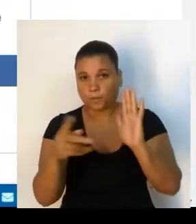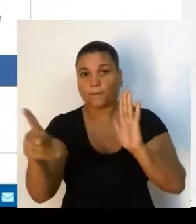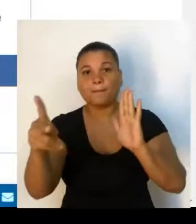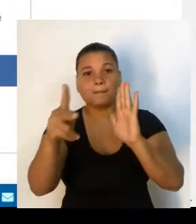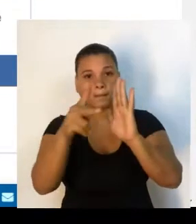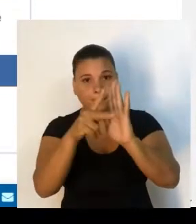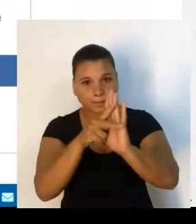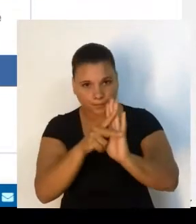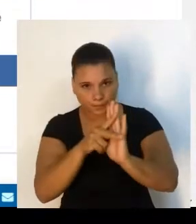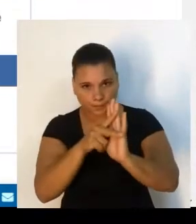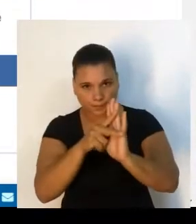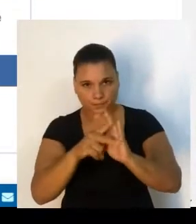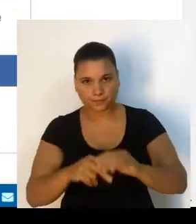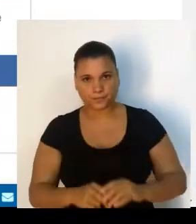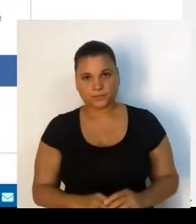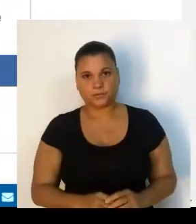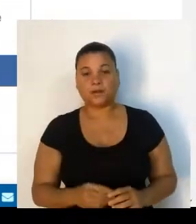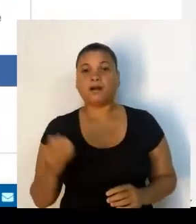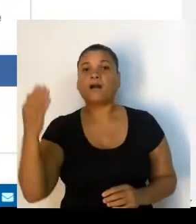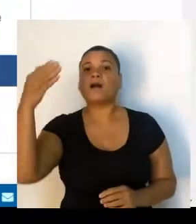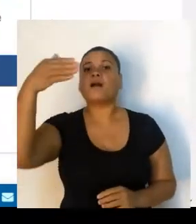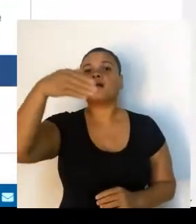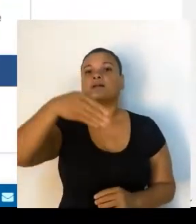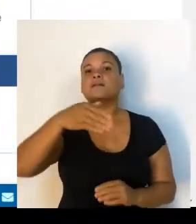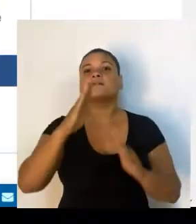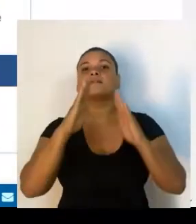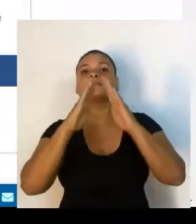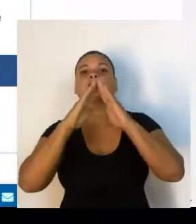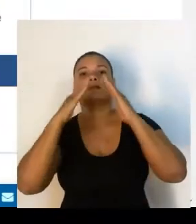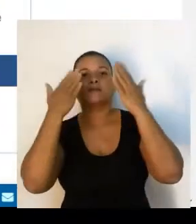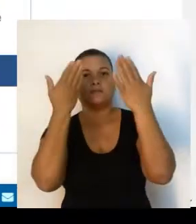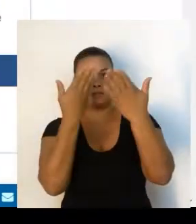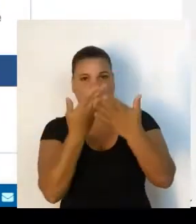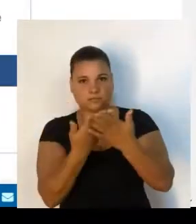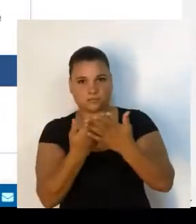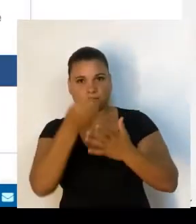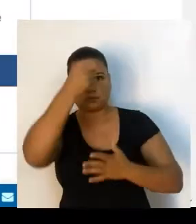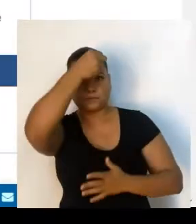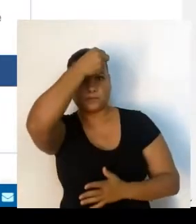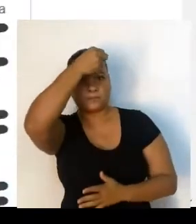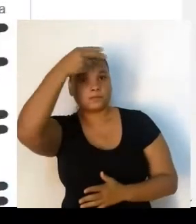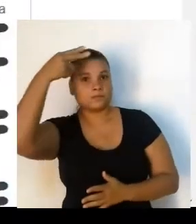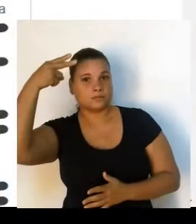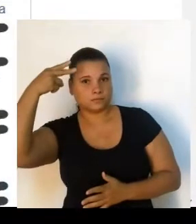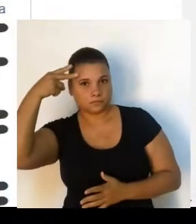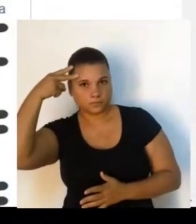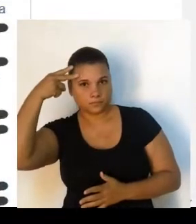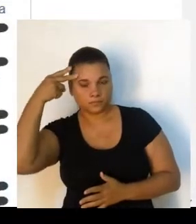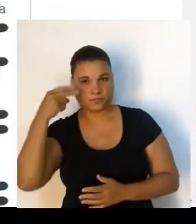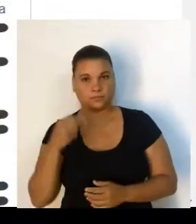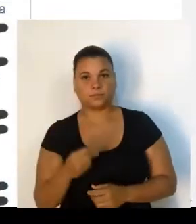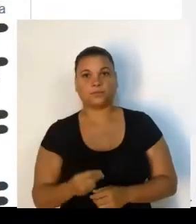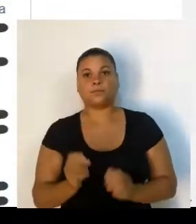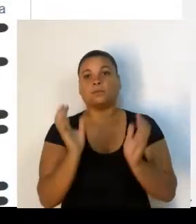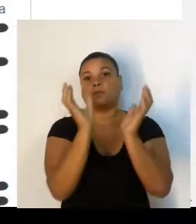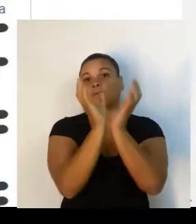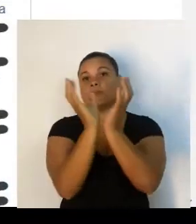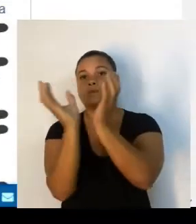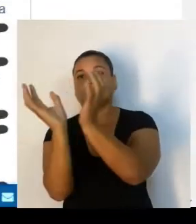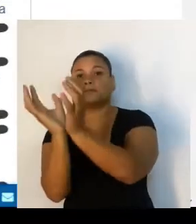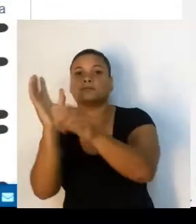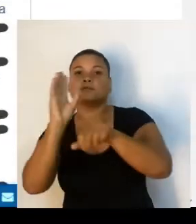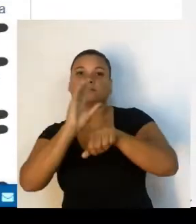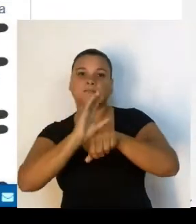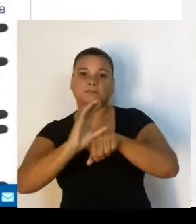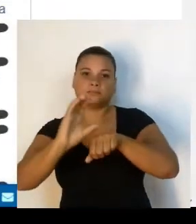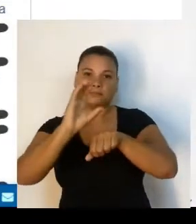identificação e sua senha. Feito isso, iremos para o painel da plataforma e clicaremos em Escolas